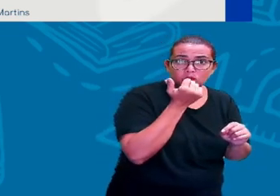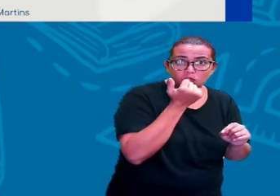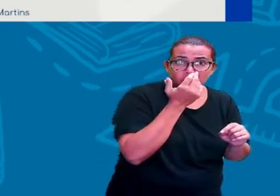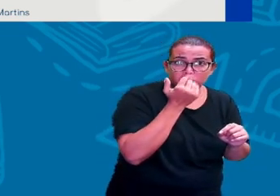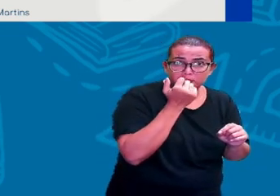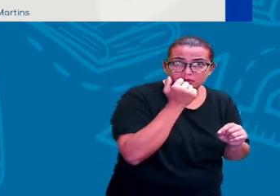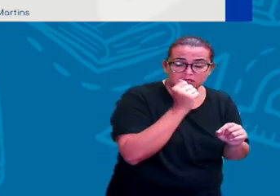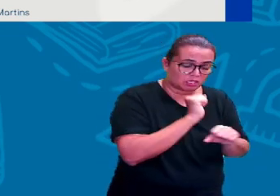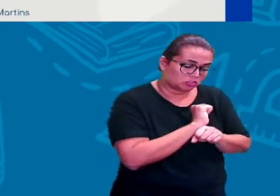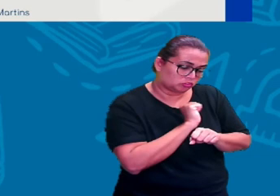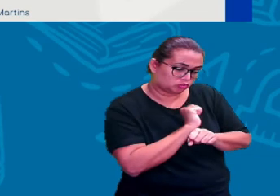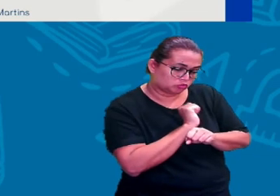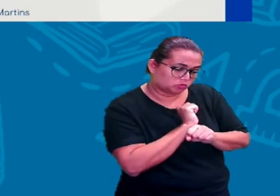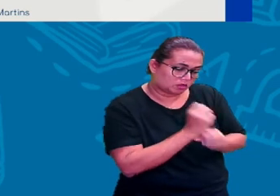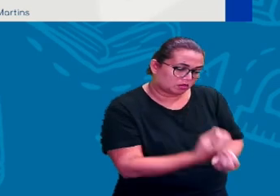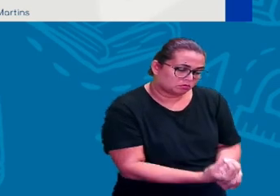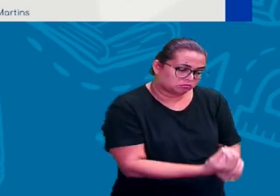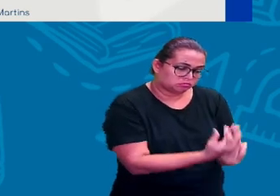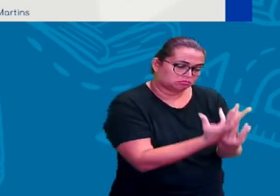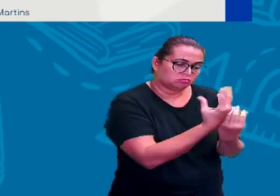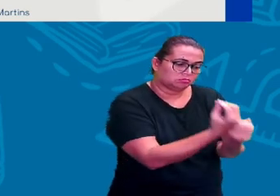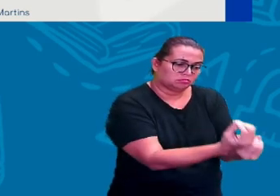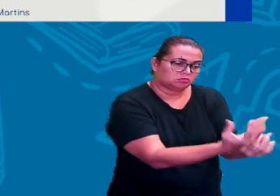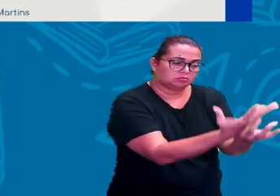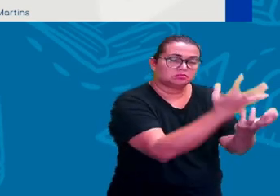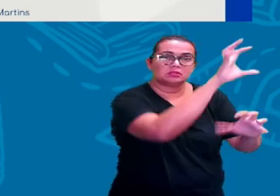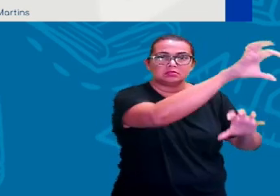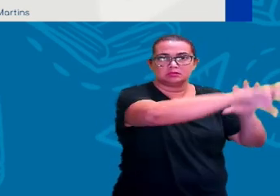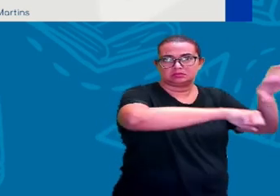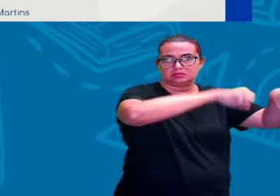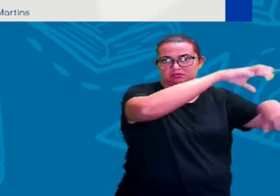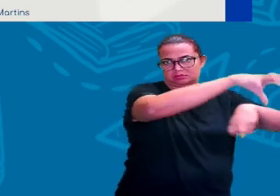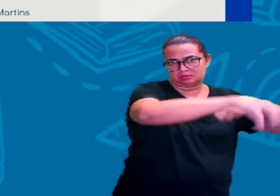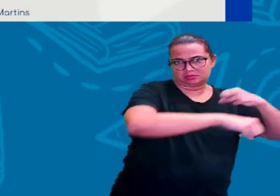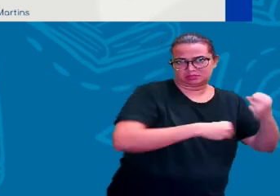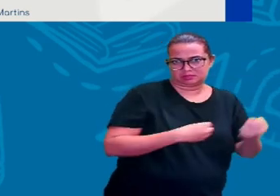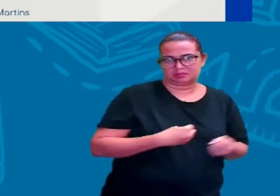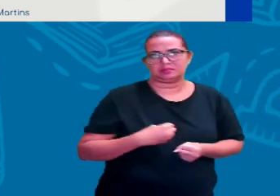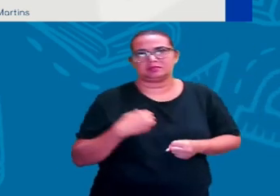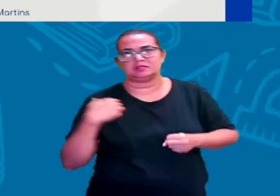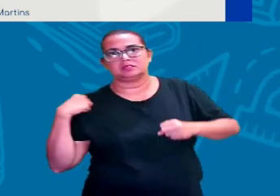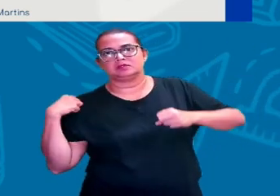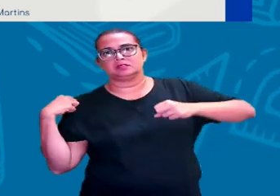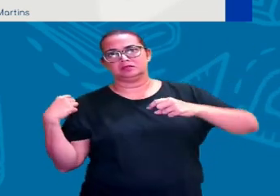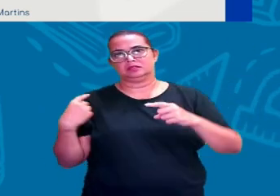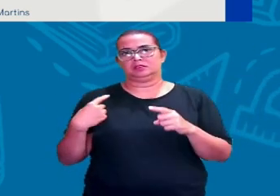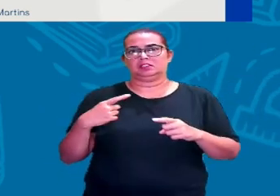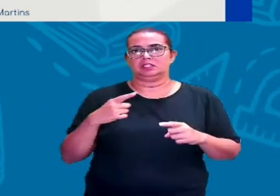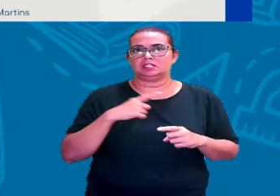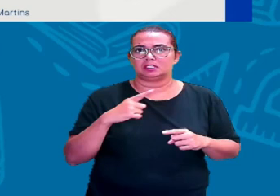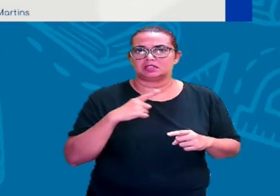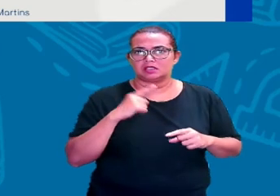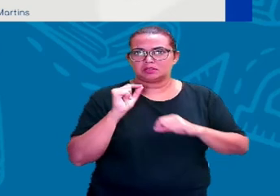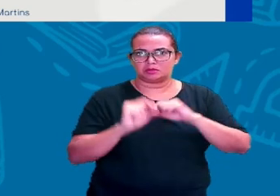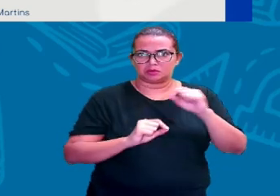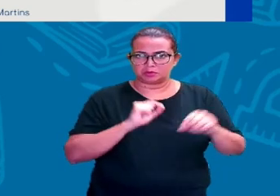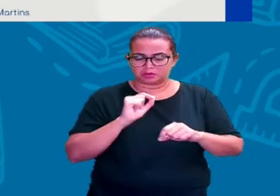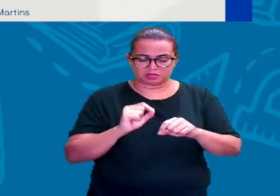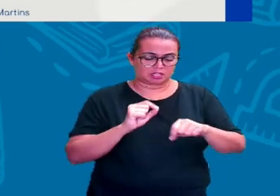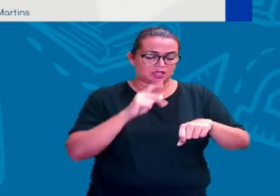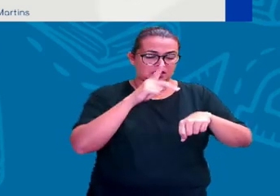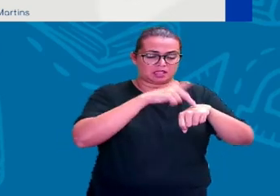construídas através do polimento de pedras no fio de corte. Então, é uma coisa assim mais